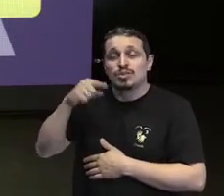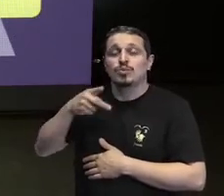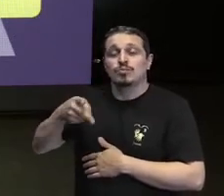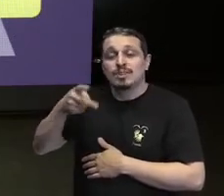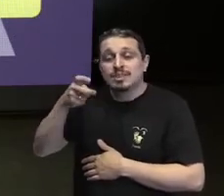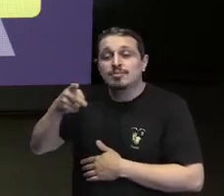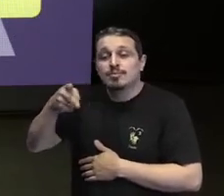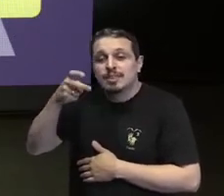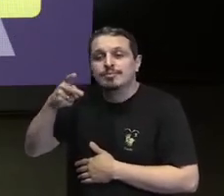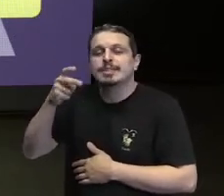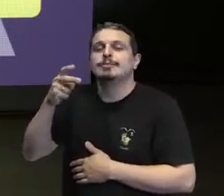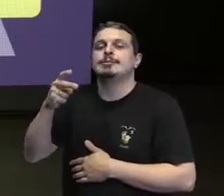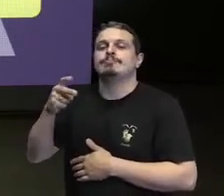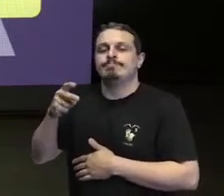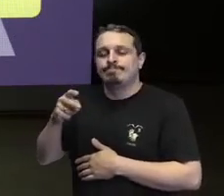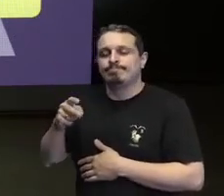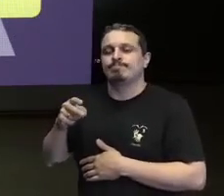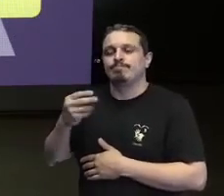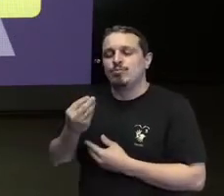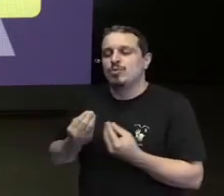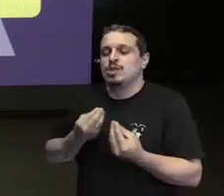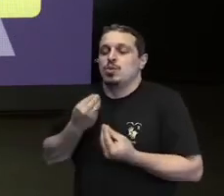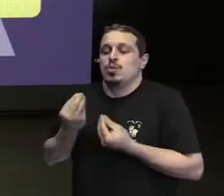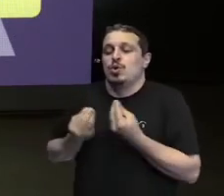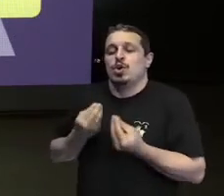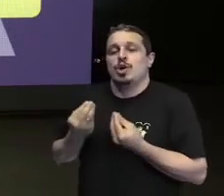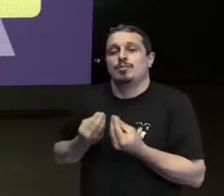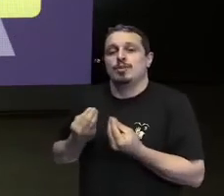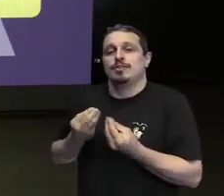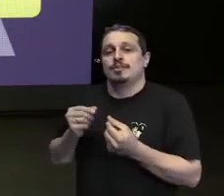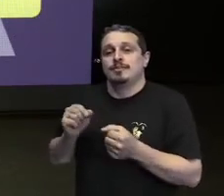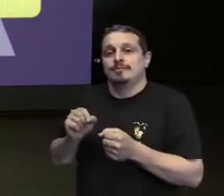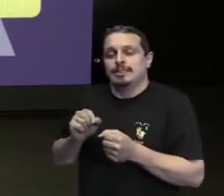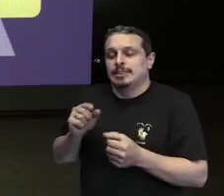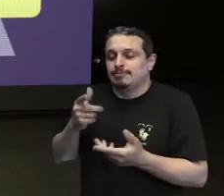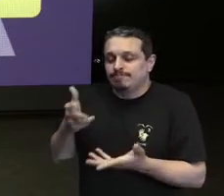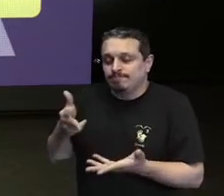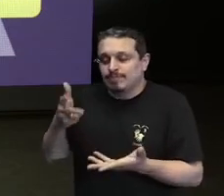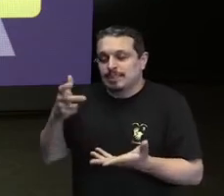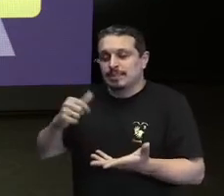gente ainda consegue perceber essas atitudes